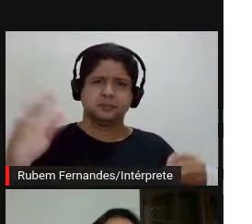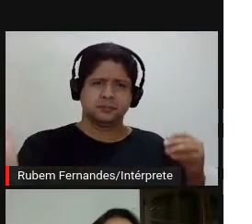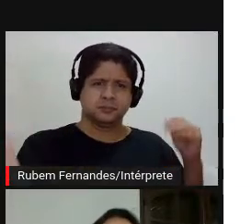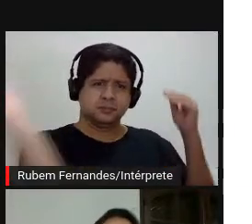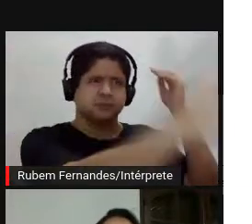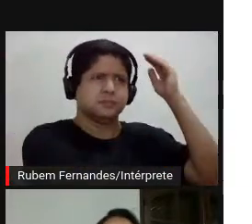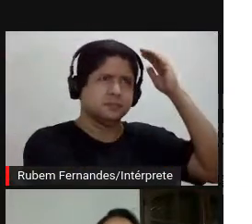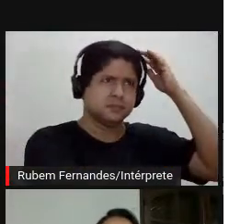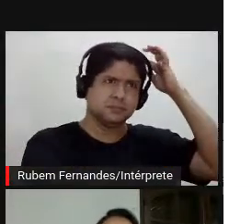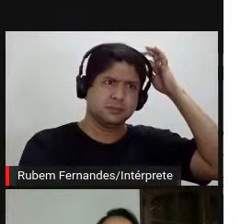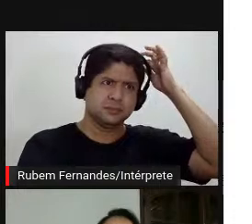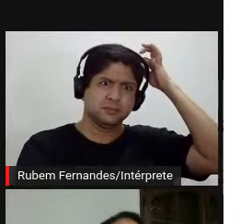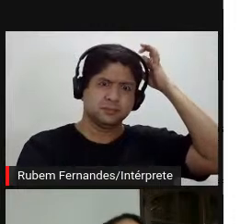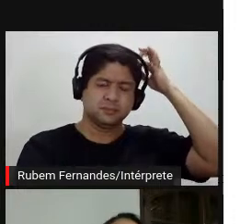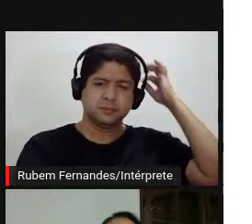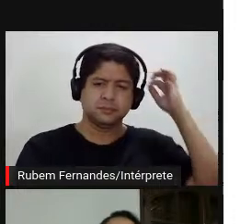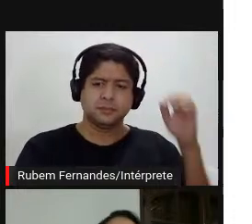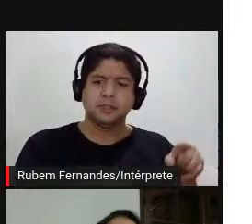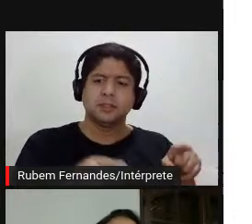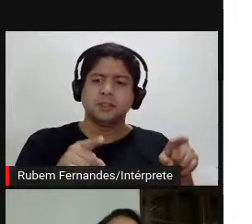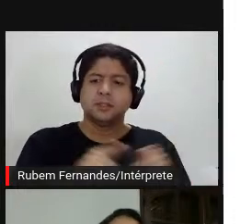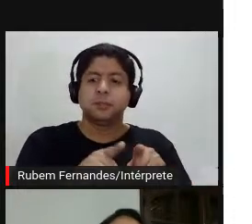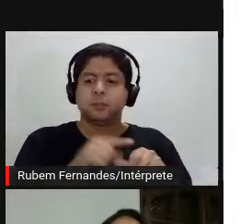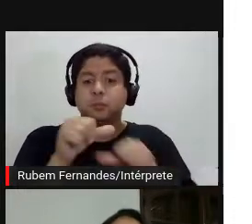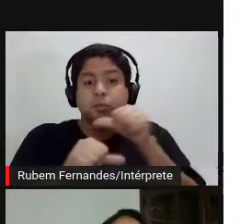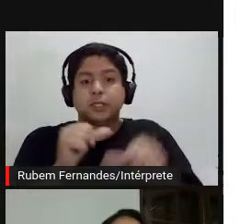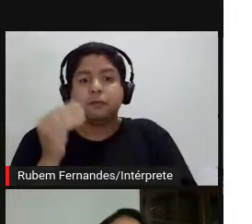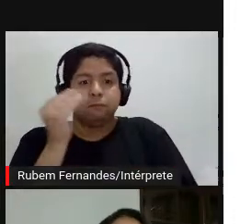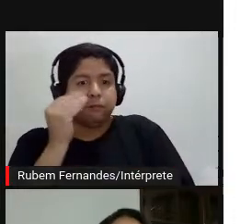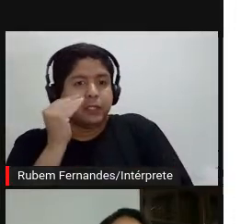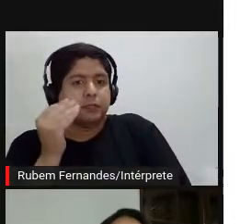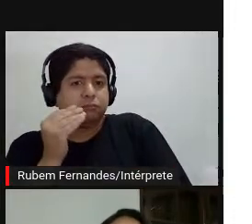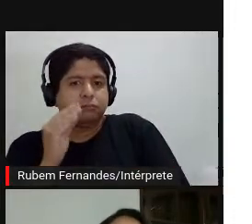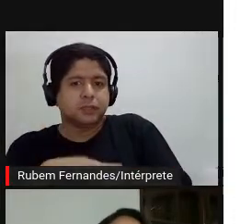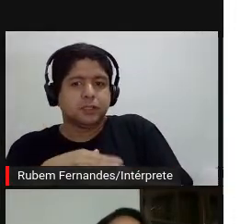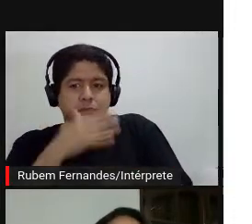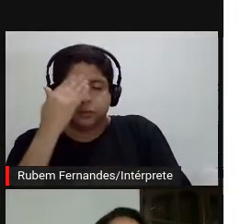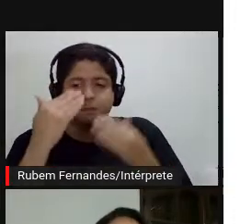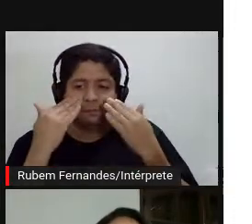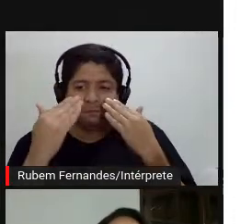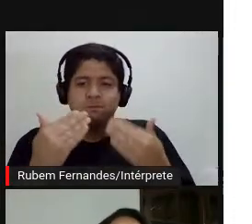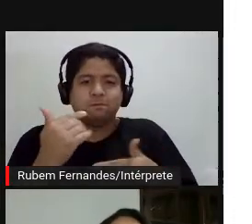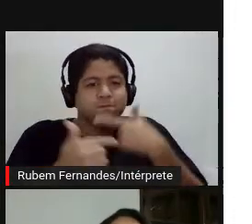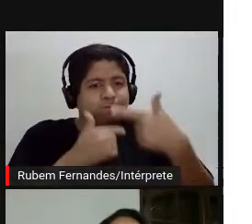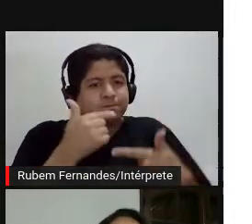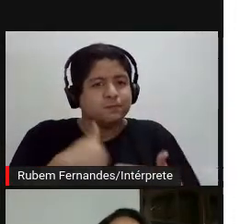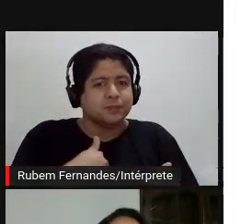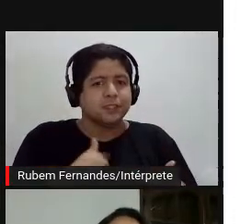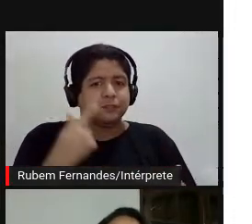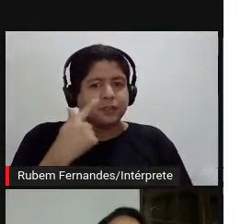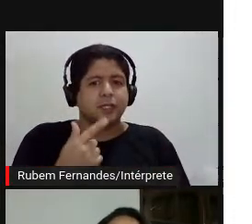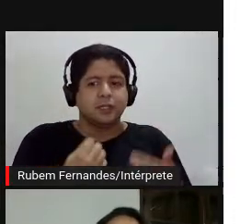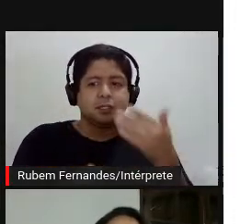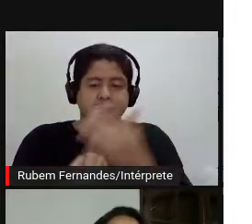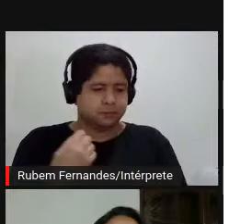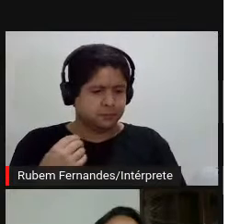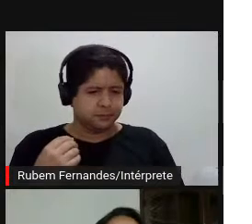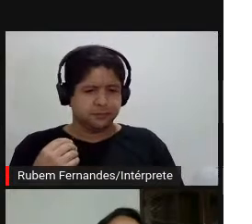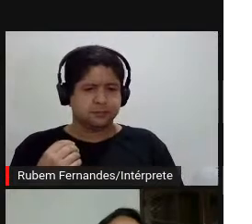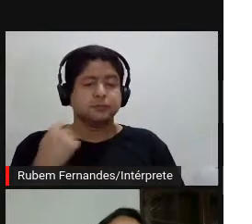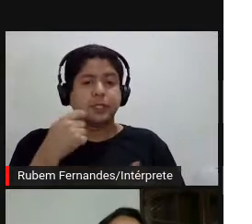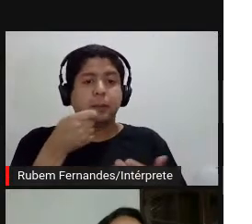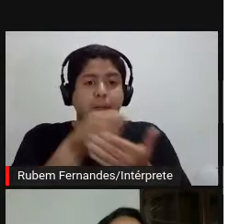exposição também vai se modificar, você queria ter um certo artista, mas aí para conseguir botar aquela obra você tem que pagar um seguro